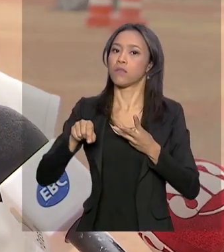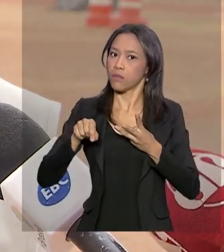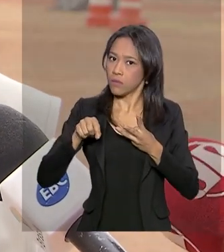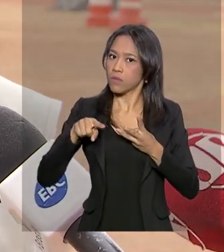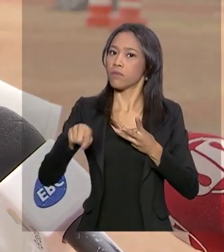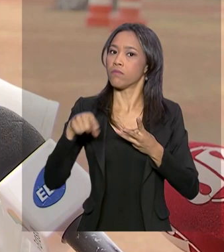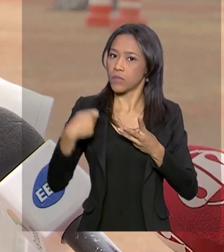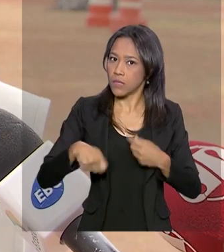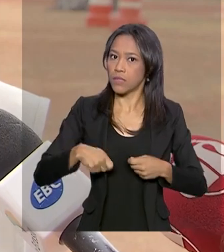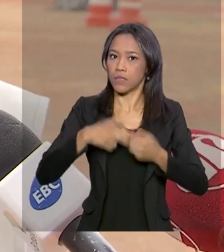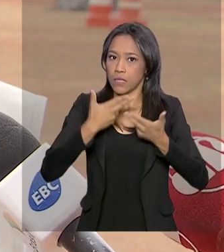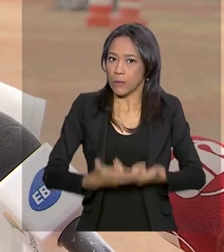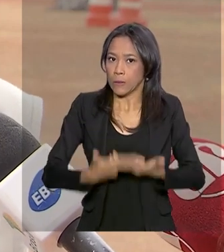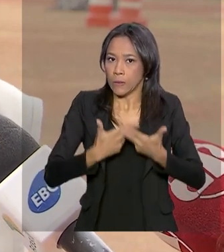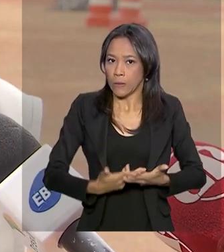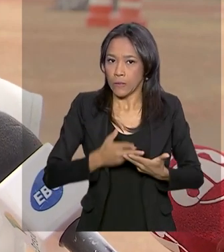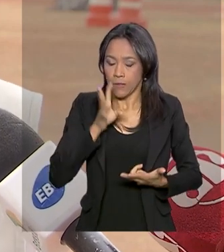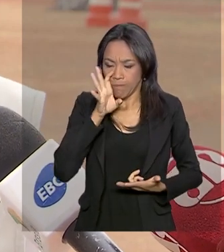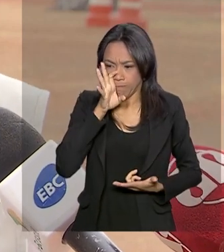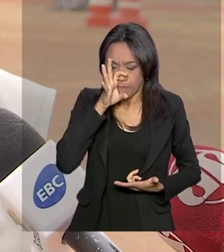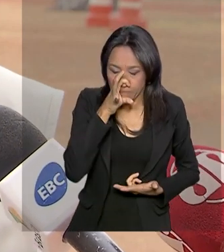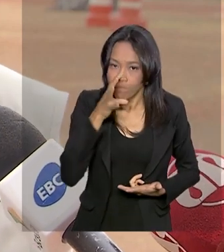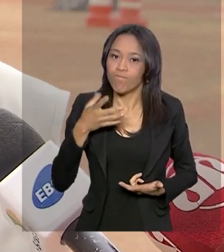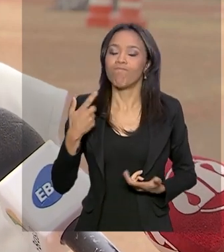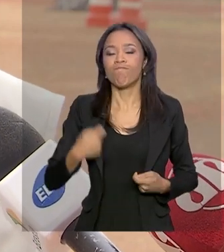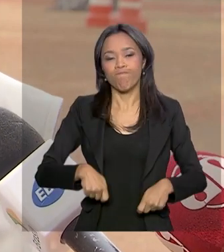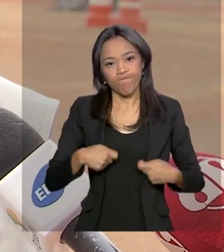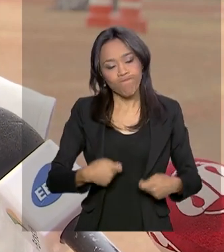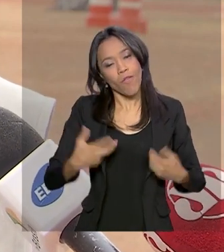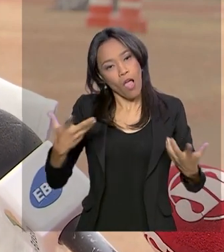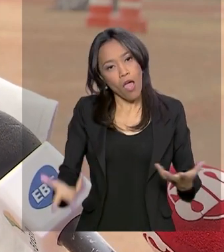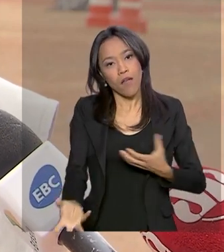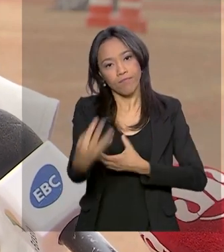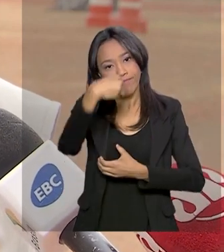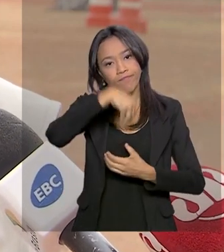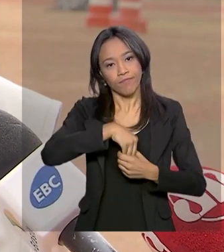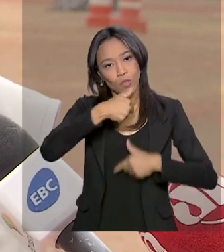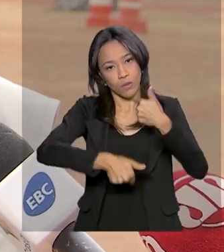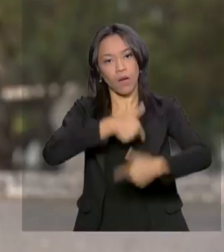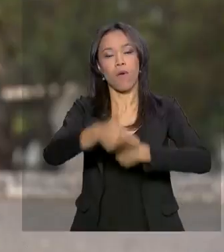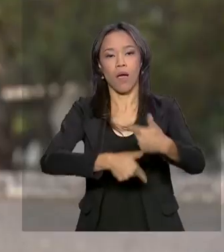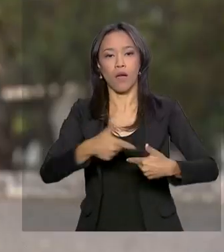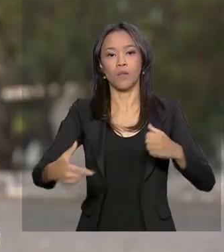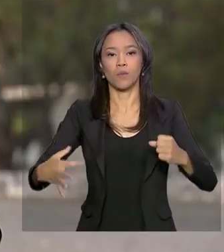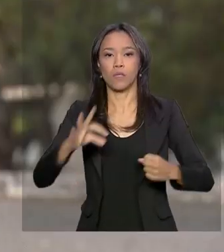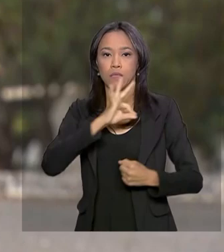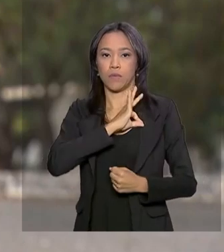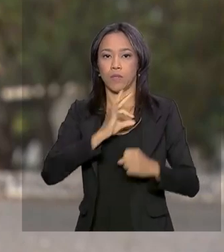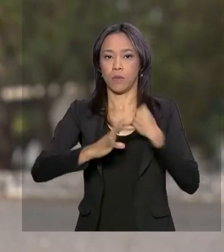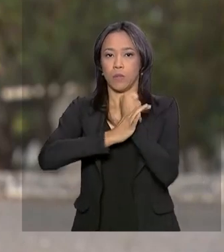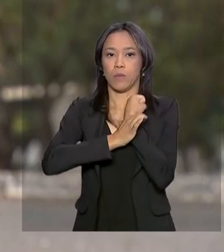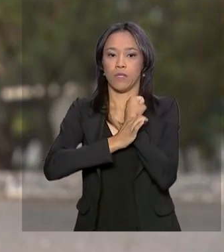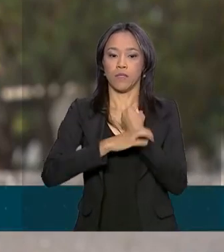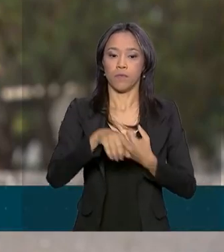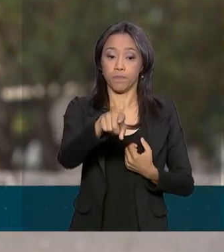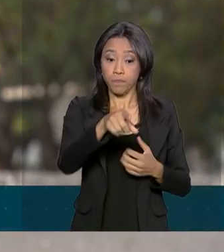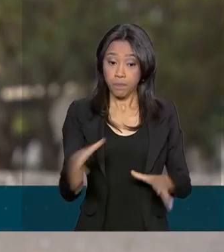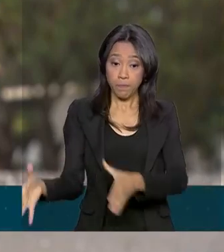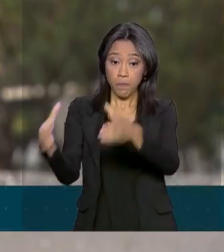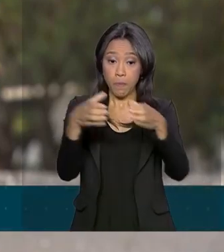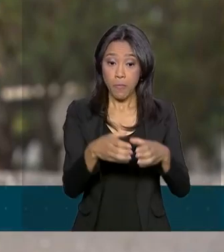resiliência. Isso tudo aí faz parte desse dia a dia do agente de segurança. O treinamento de segurança